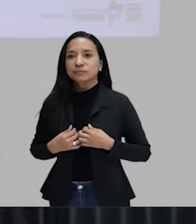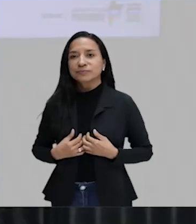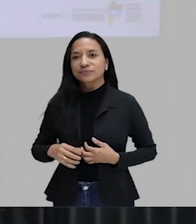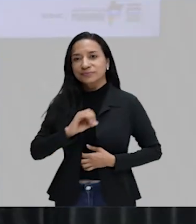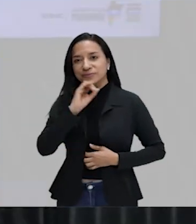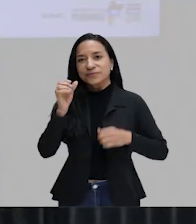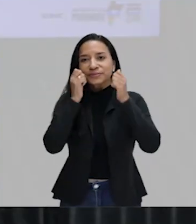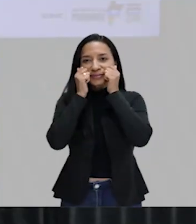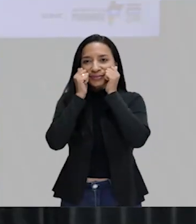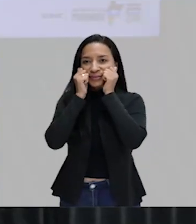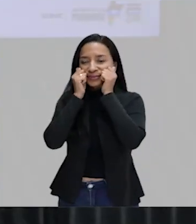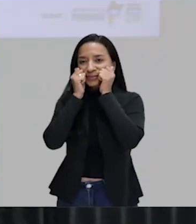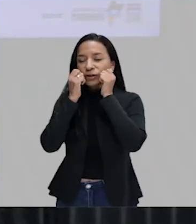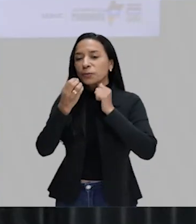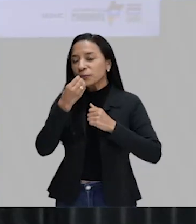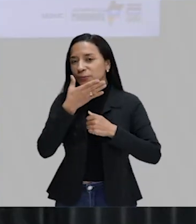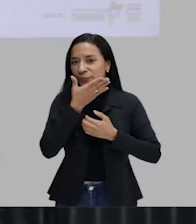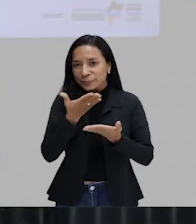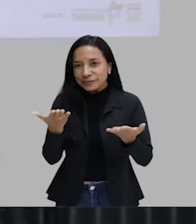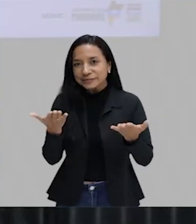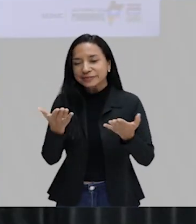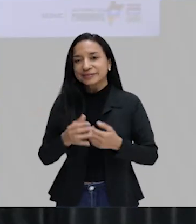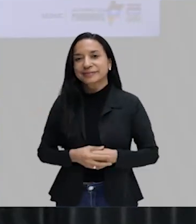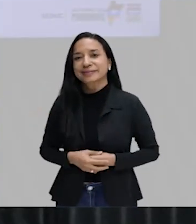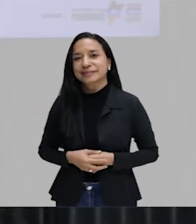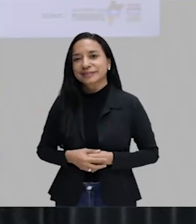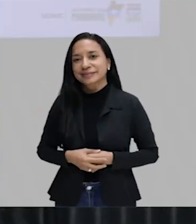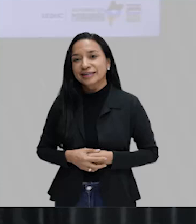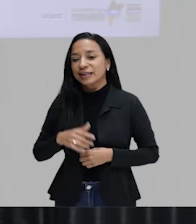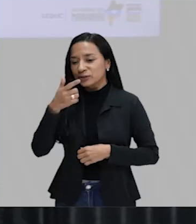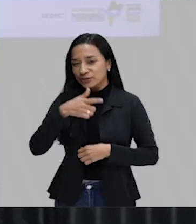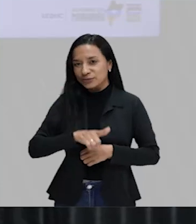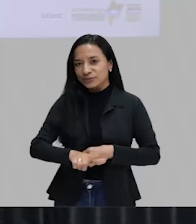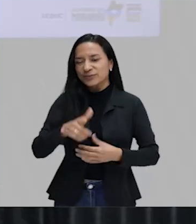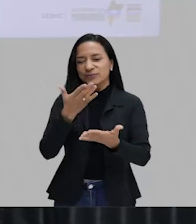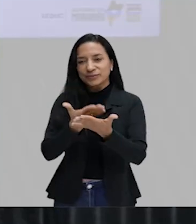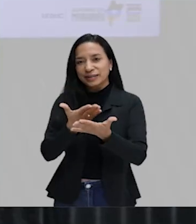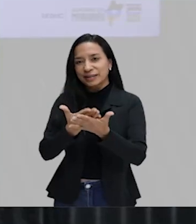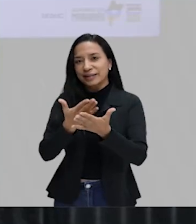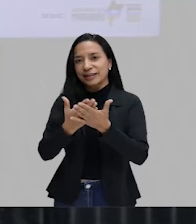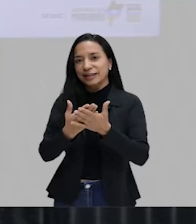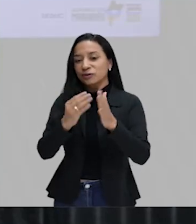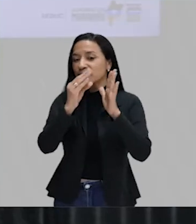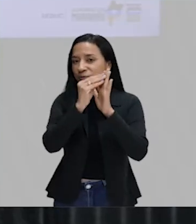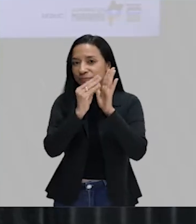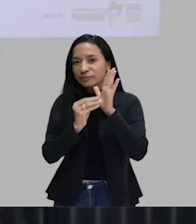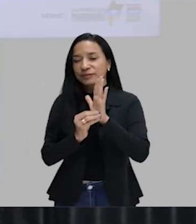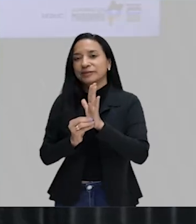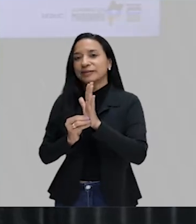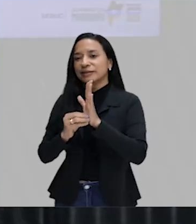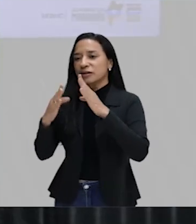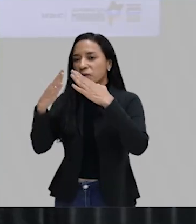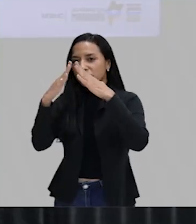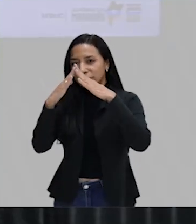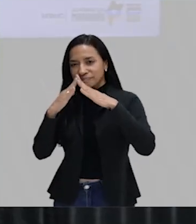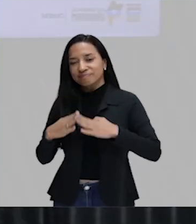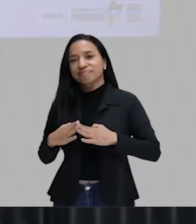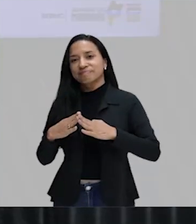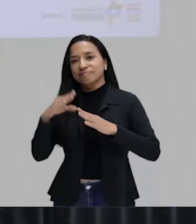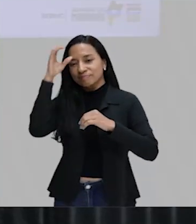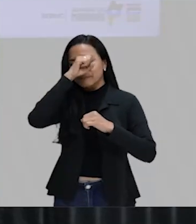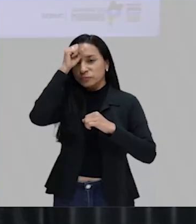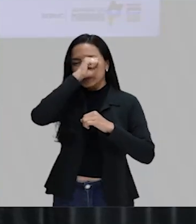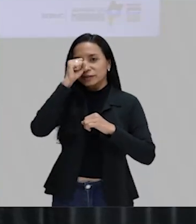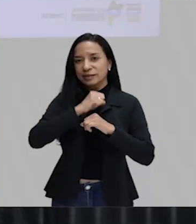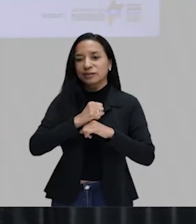Oi, chuchus! Tudo bem com vocês? Mais uma aula do programa Fique em Casa Aprendendo.